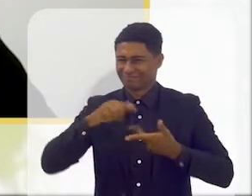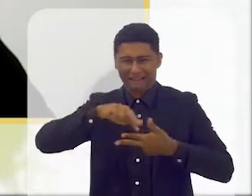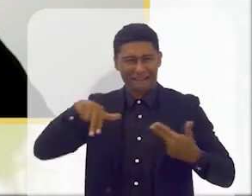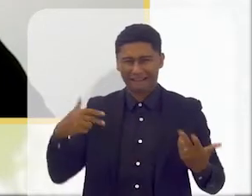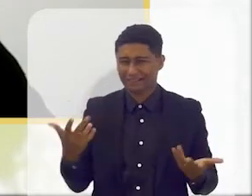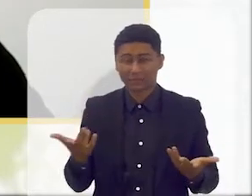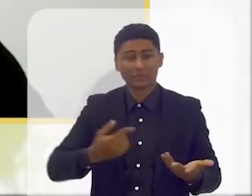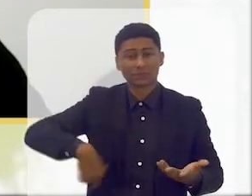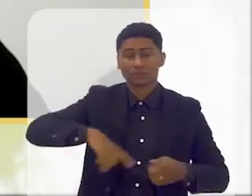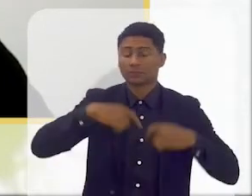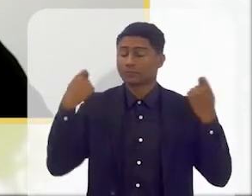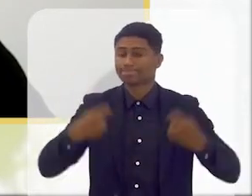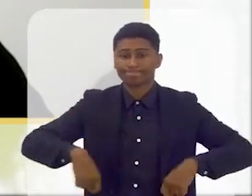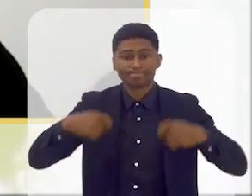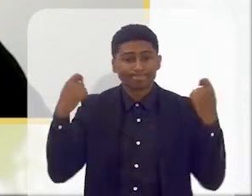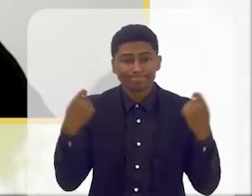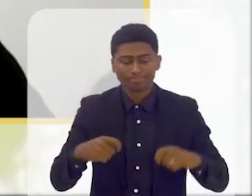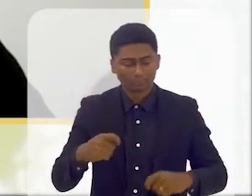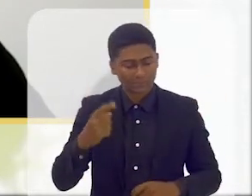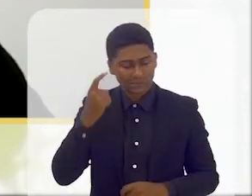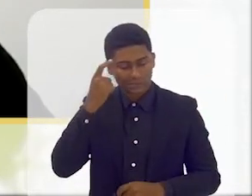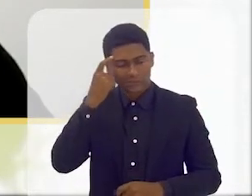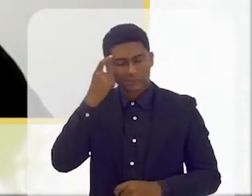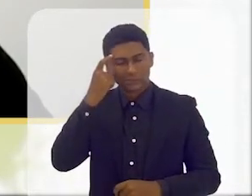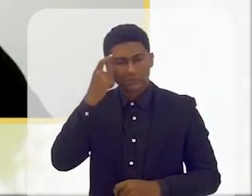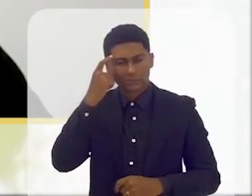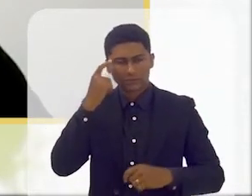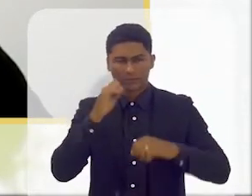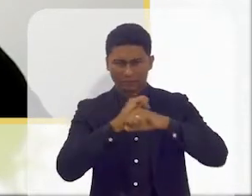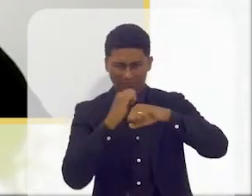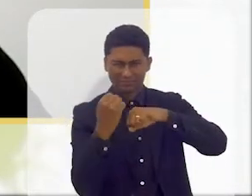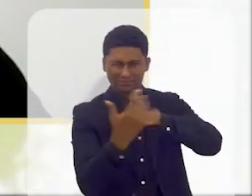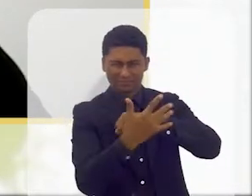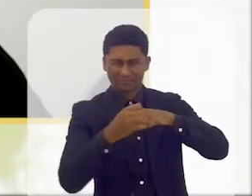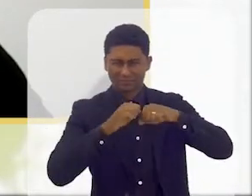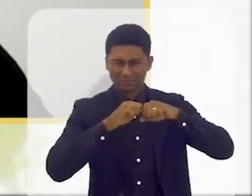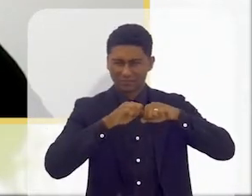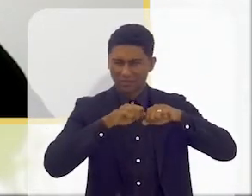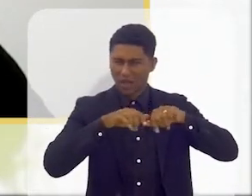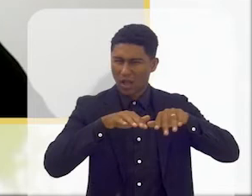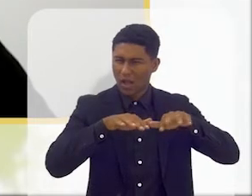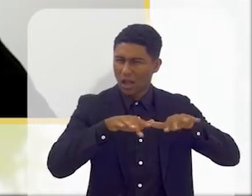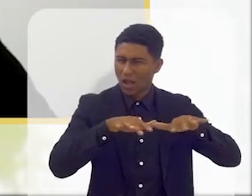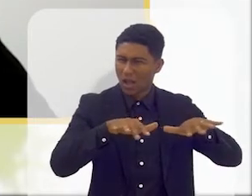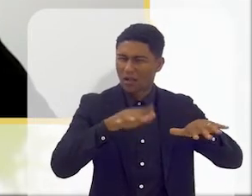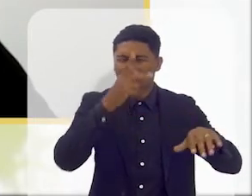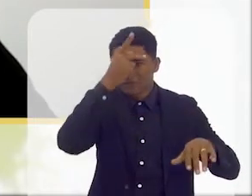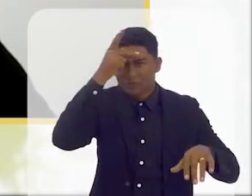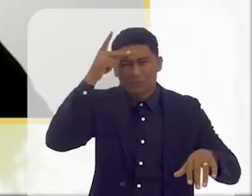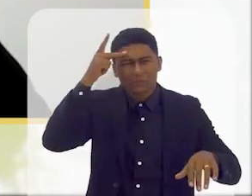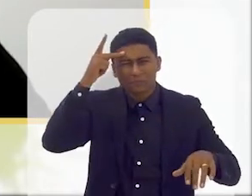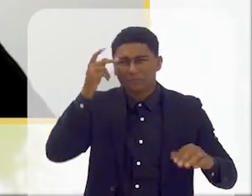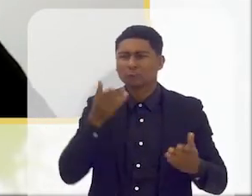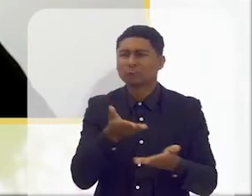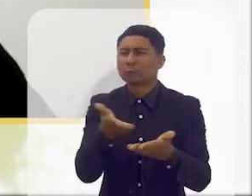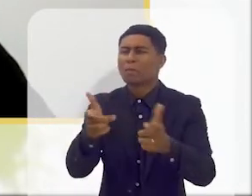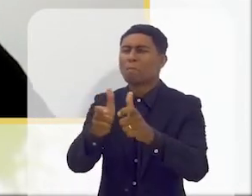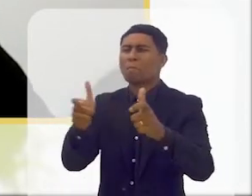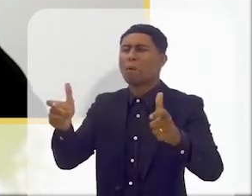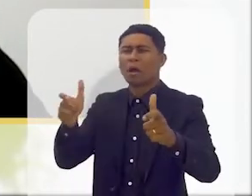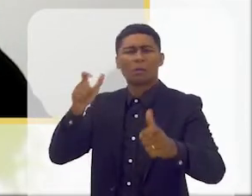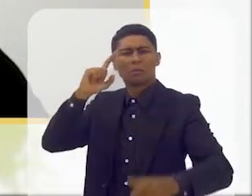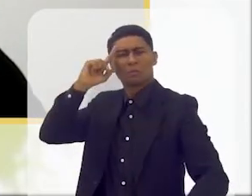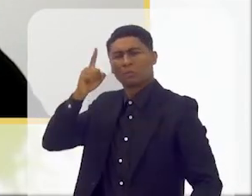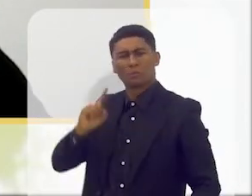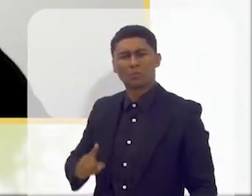é preciso pensar que, logo no início da pandemia, a maior parte das pessoas nem sequer estavam a entender